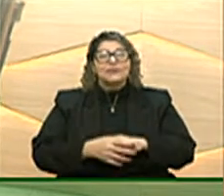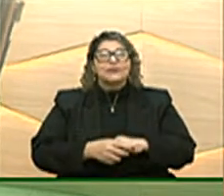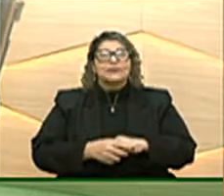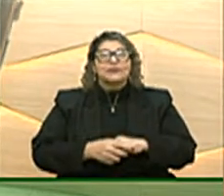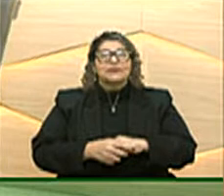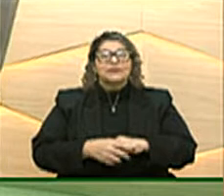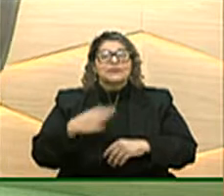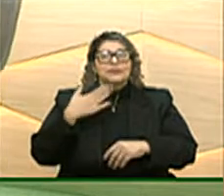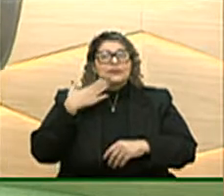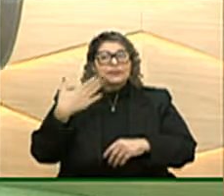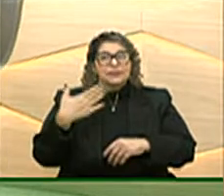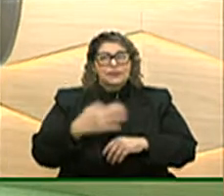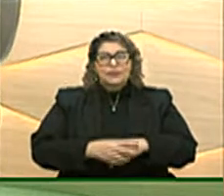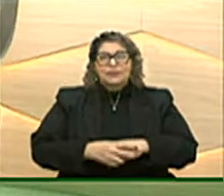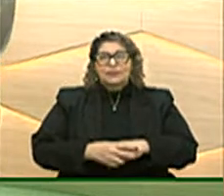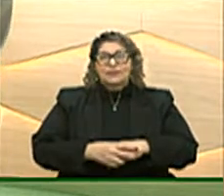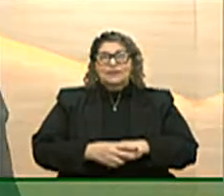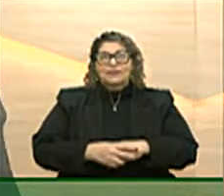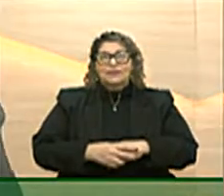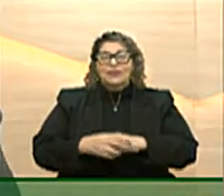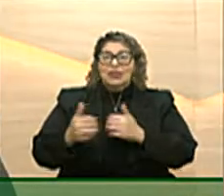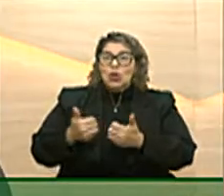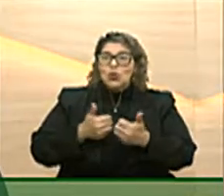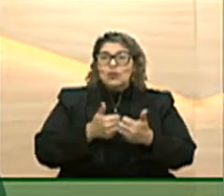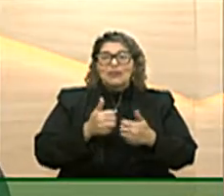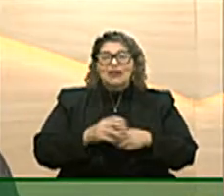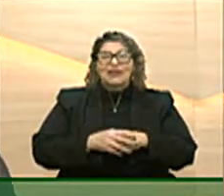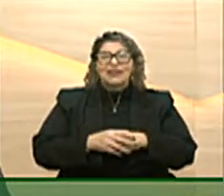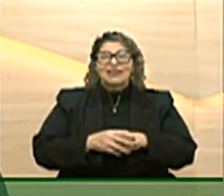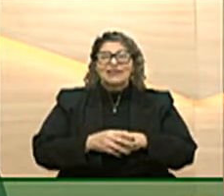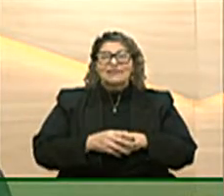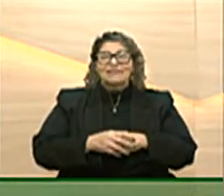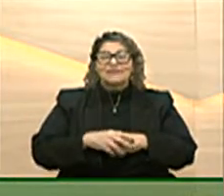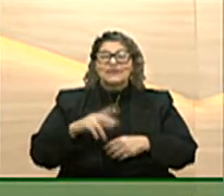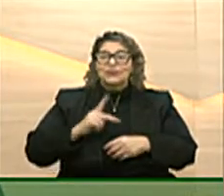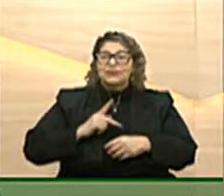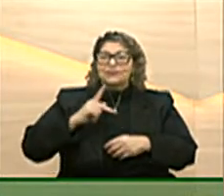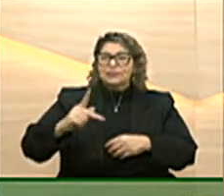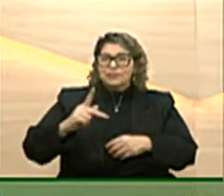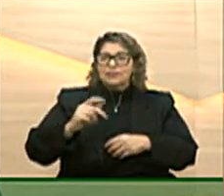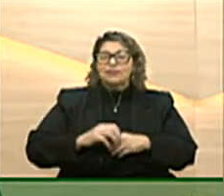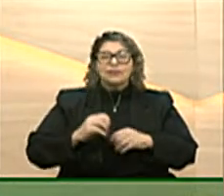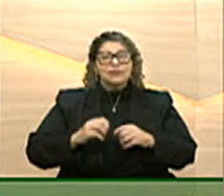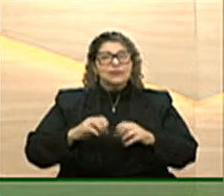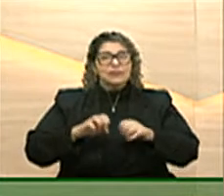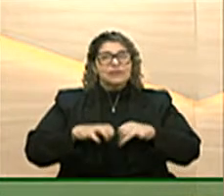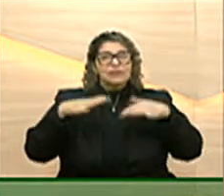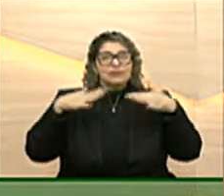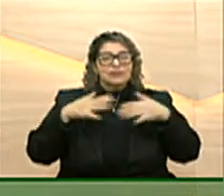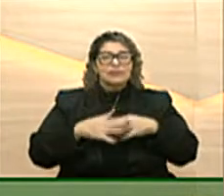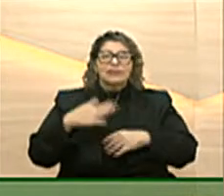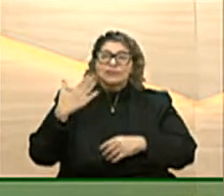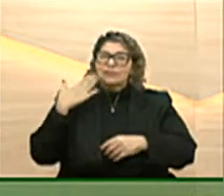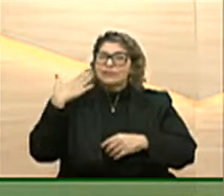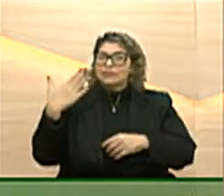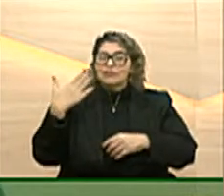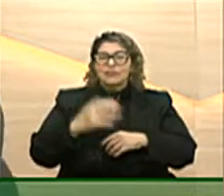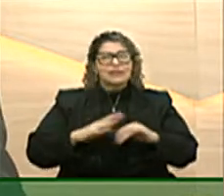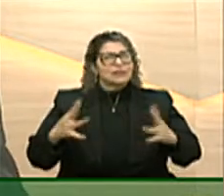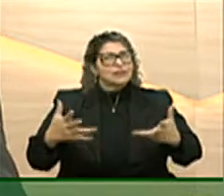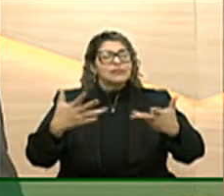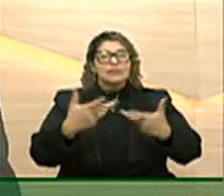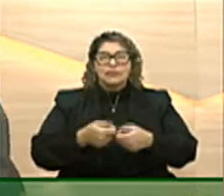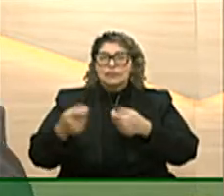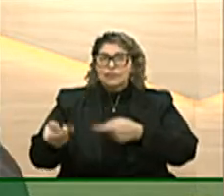obrigado presidente Hernani Polo que nos acompanha lá na presidência da casa nós agradecemos ao presidente da Assembleia a